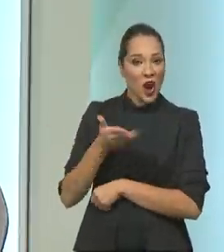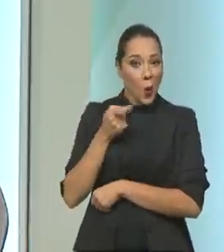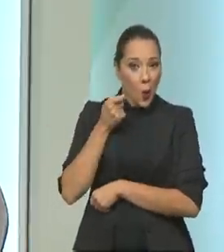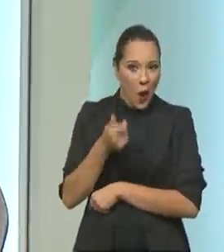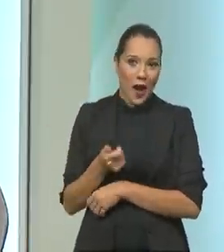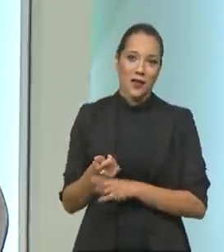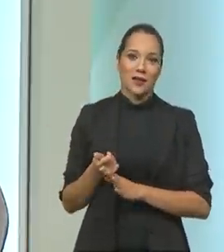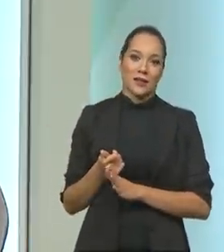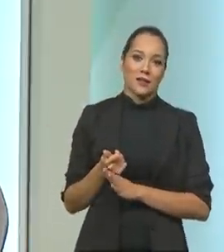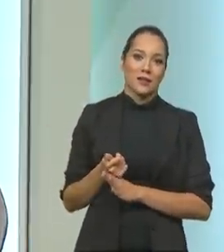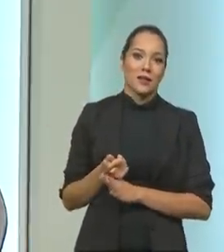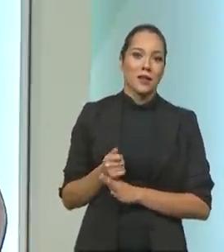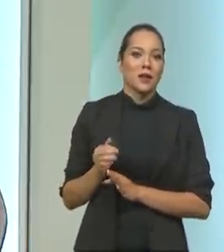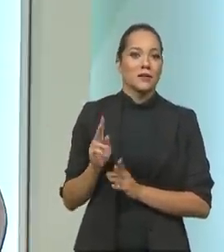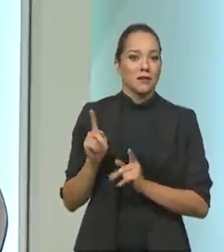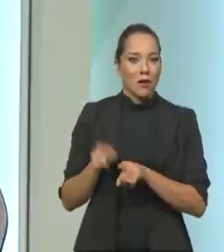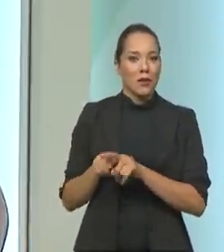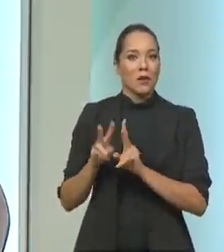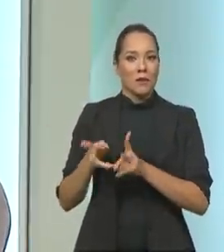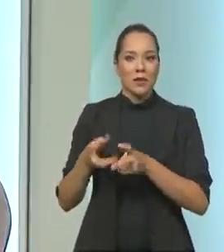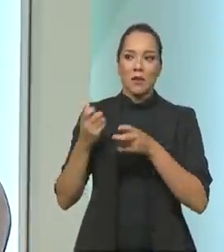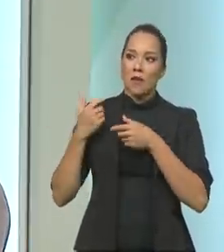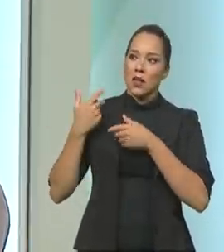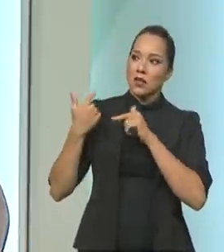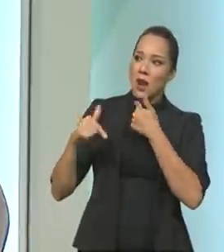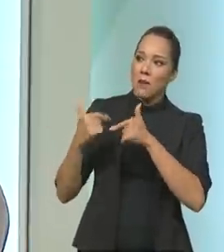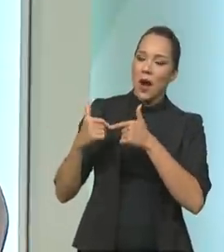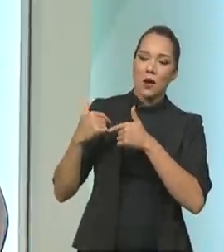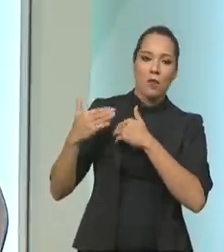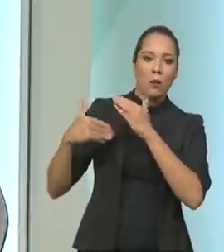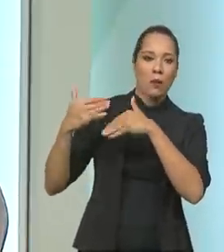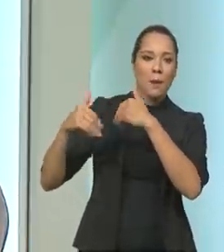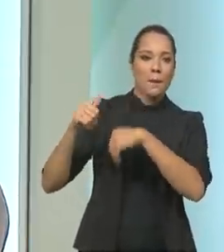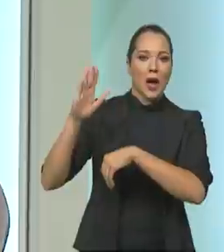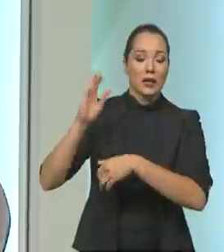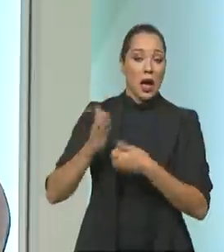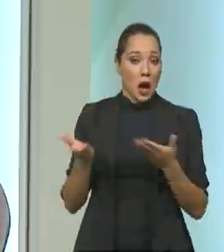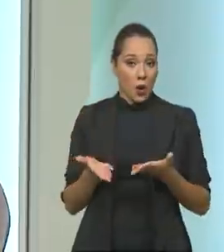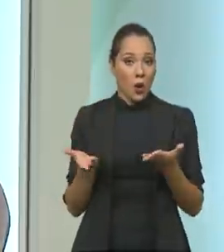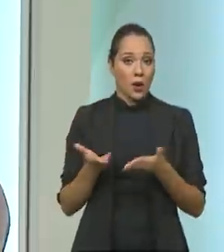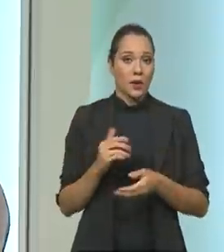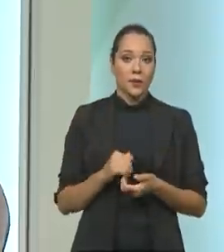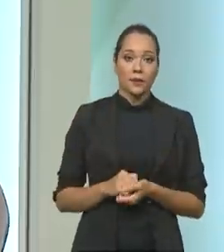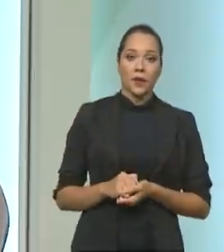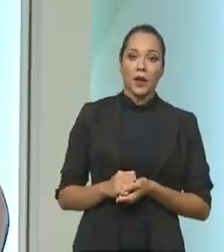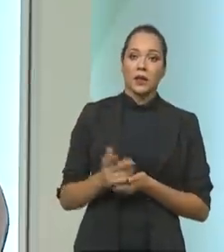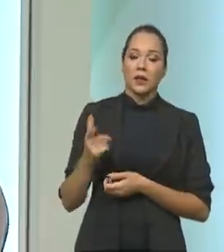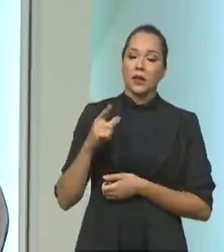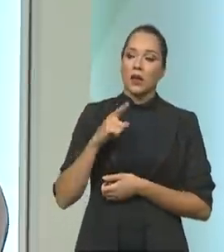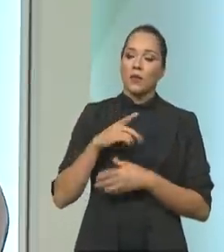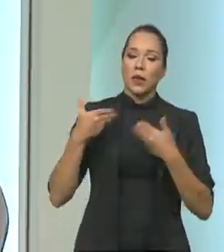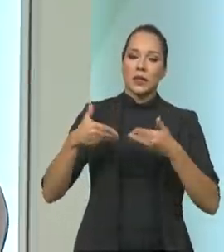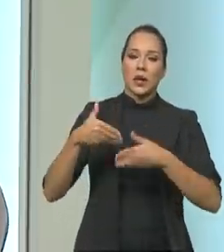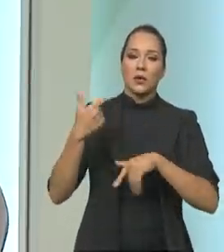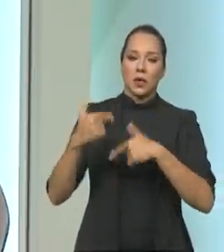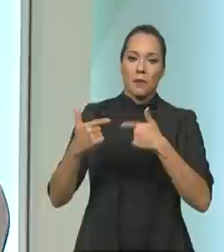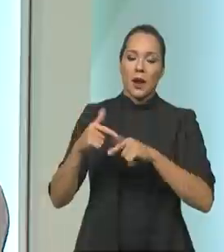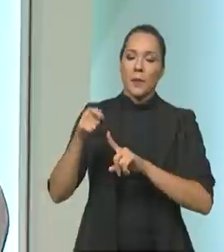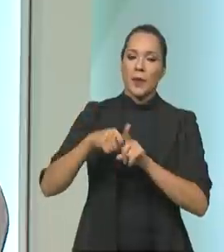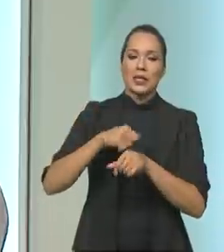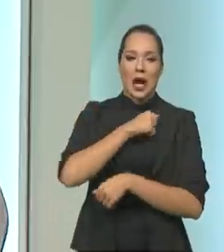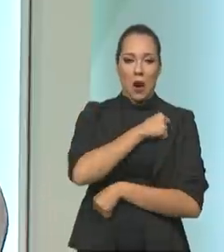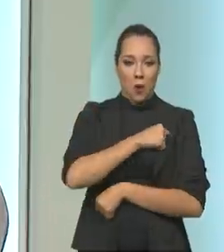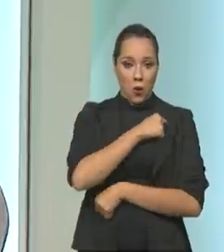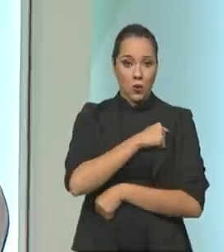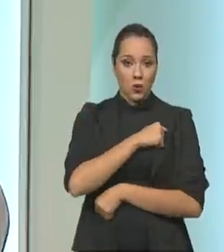Você já vê a geração de emprego ativa, por exemplo. Tivemos agora, dados do Ministério do Trabalho, em agosto